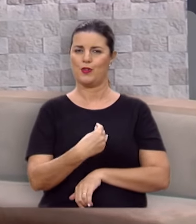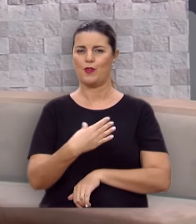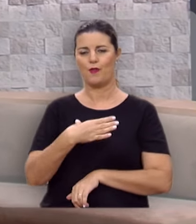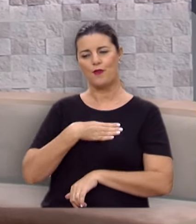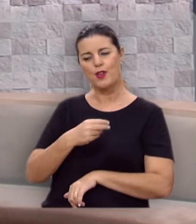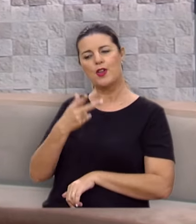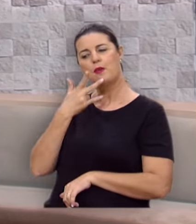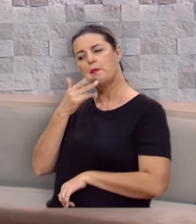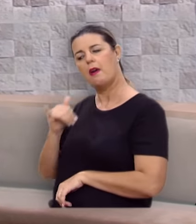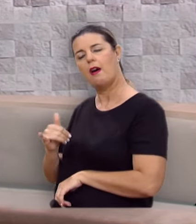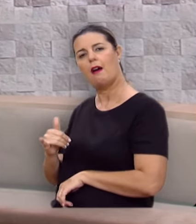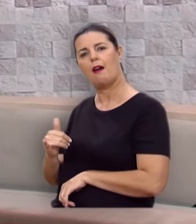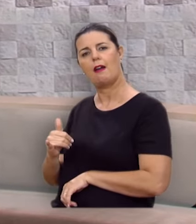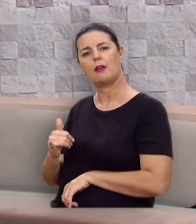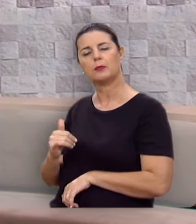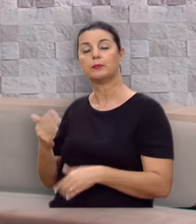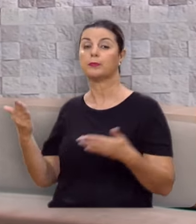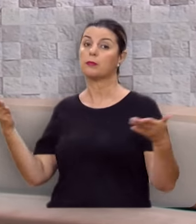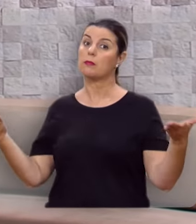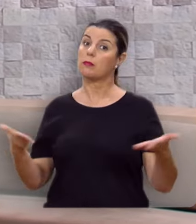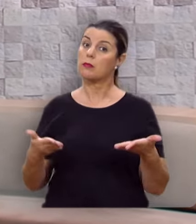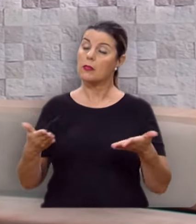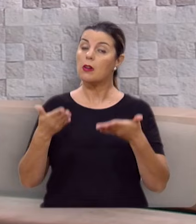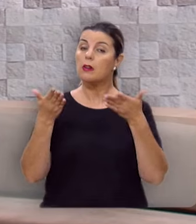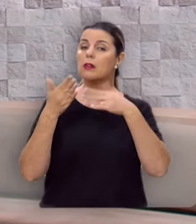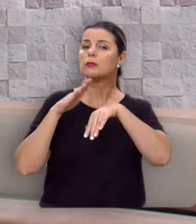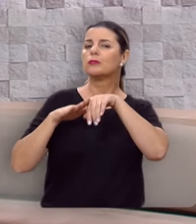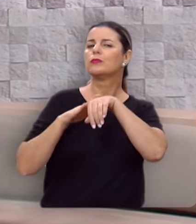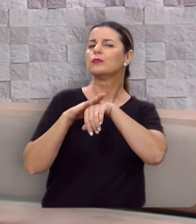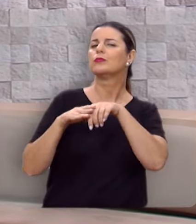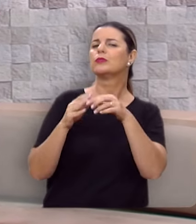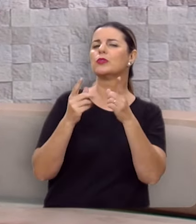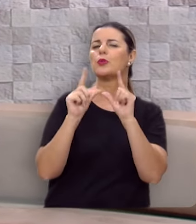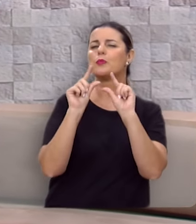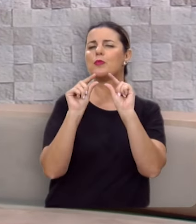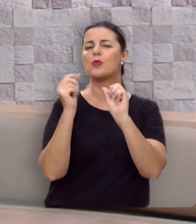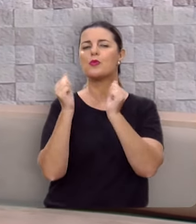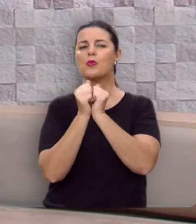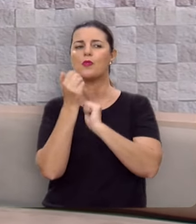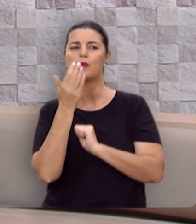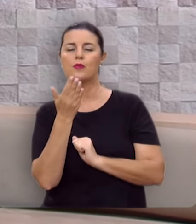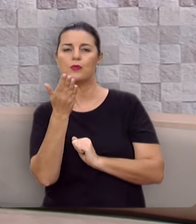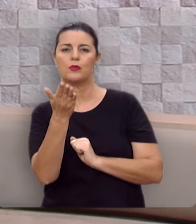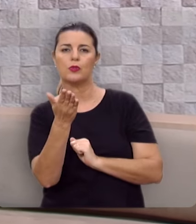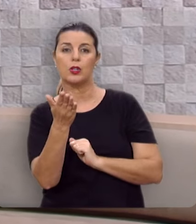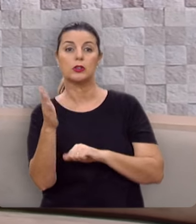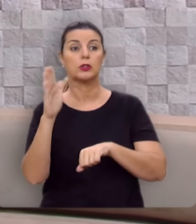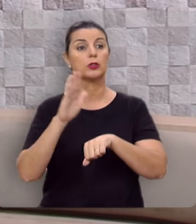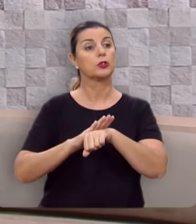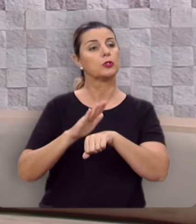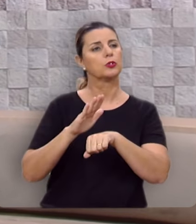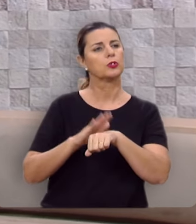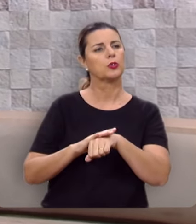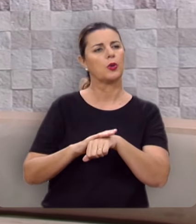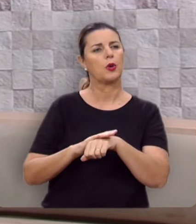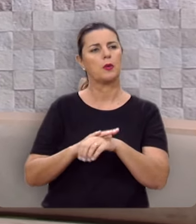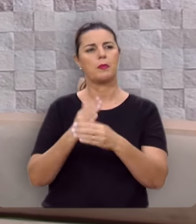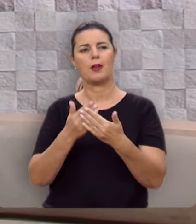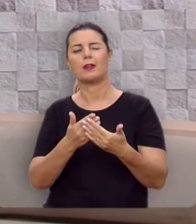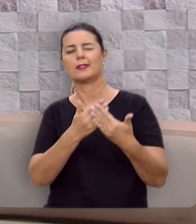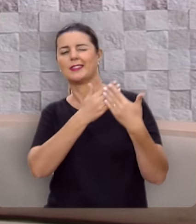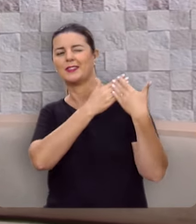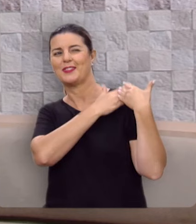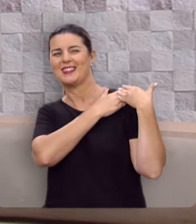filhos e pais. E hoje eu quero conversar um pouco com você sobre o dever dos